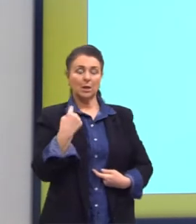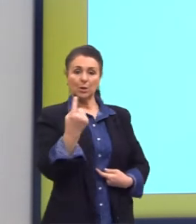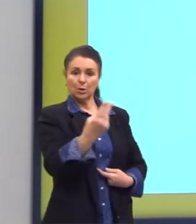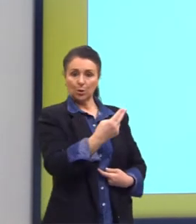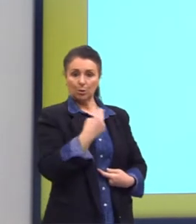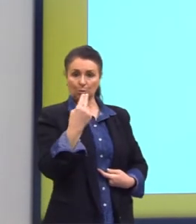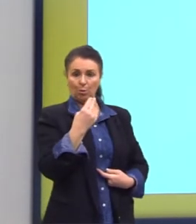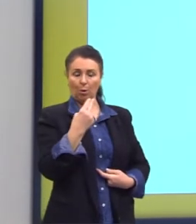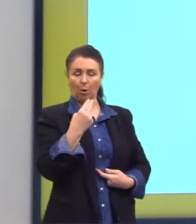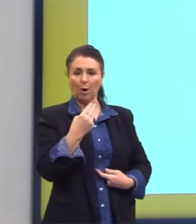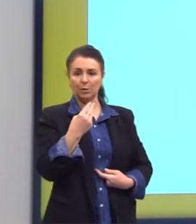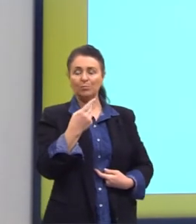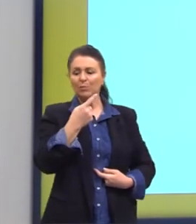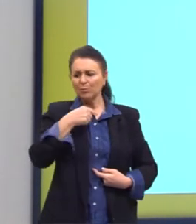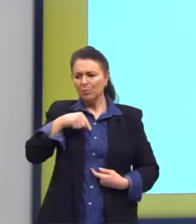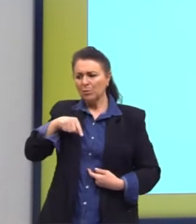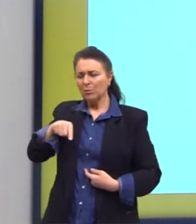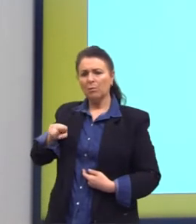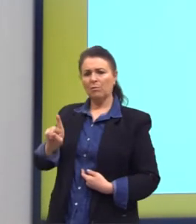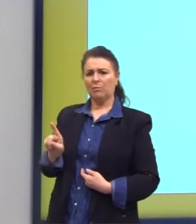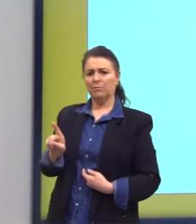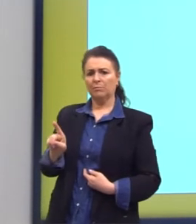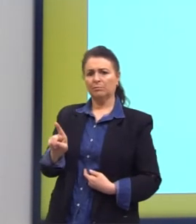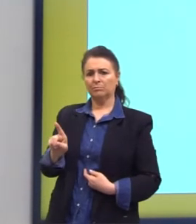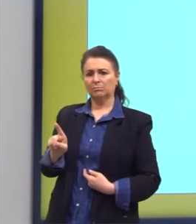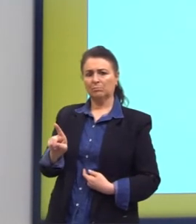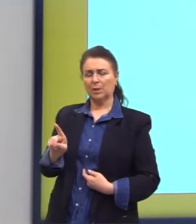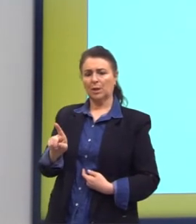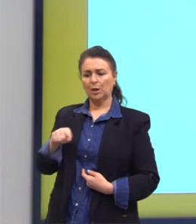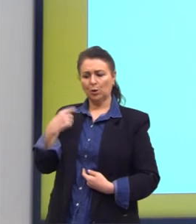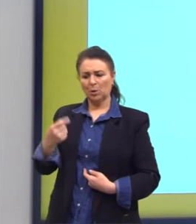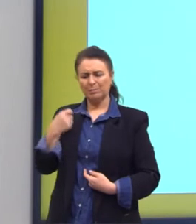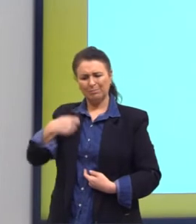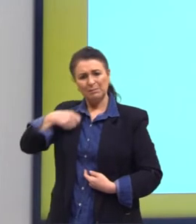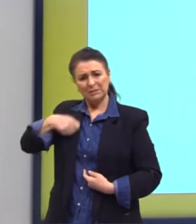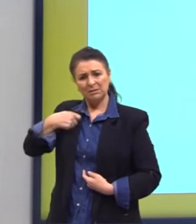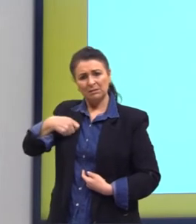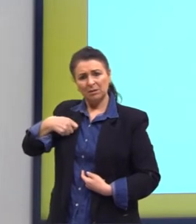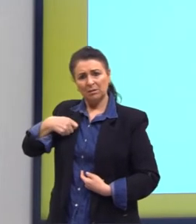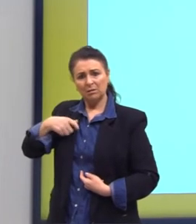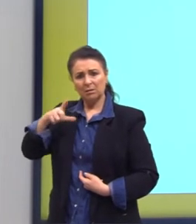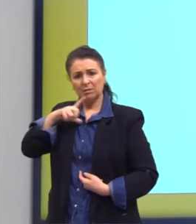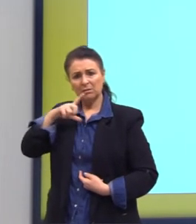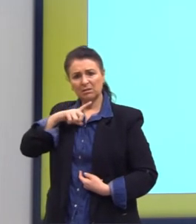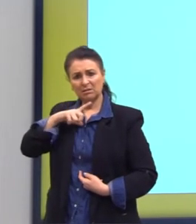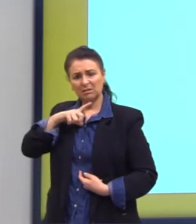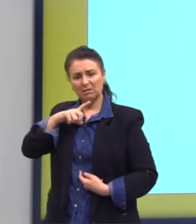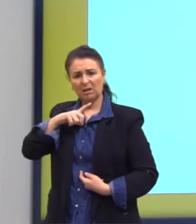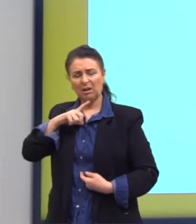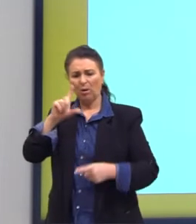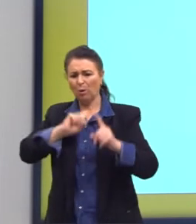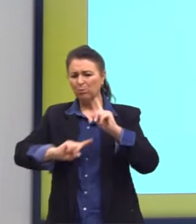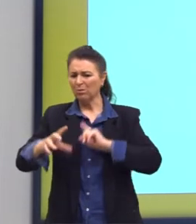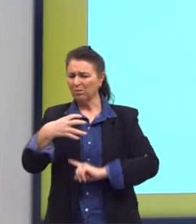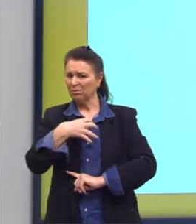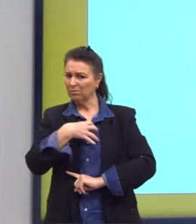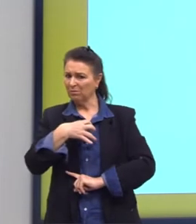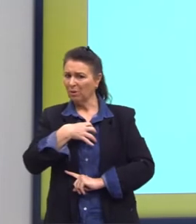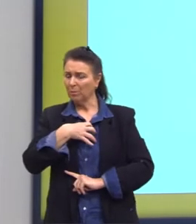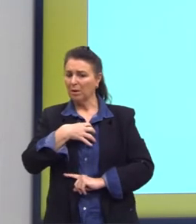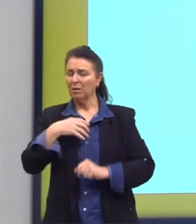colocados em alguma situação que nos exija, que nos exija de alguma forma